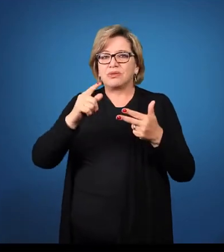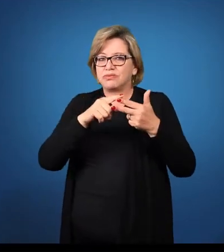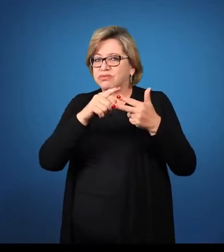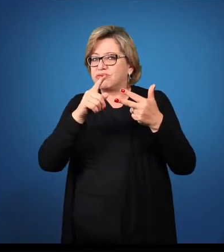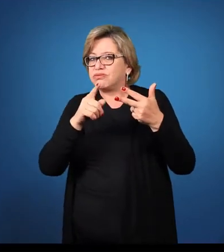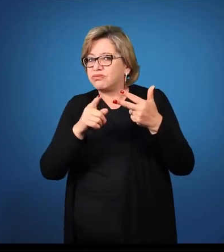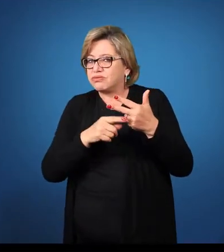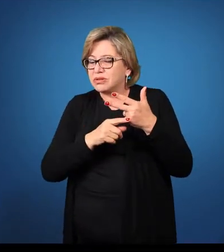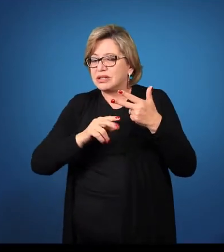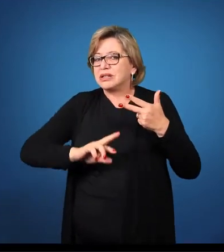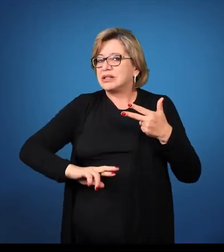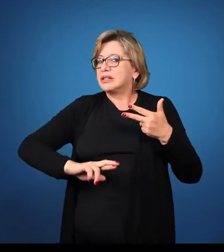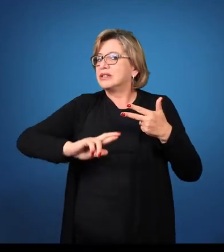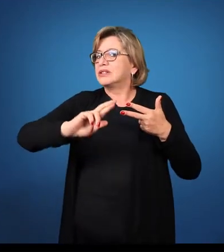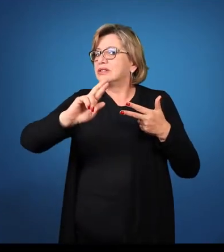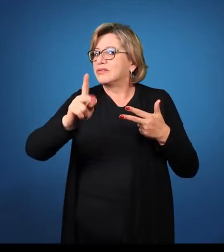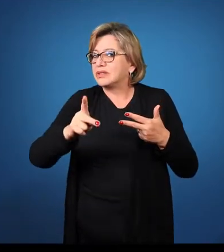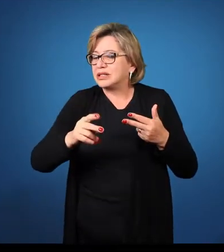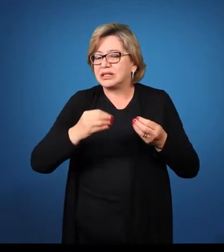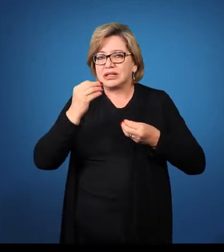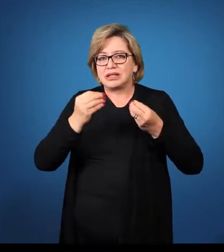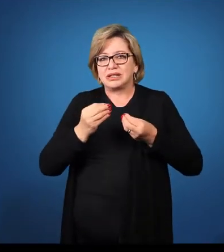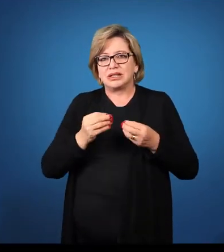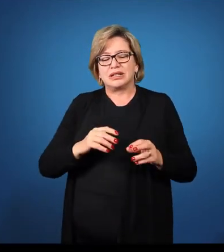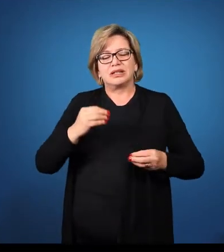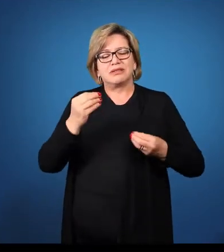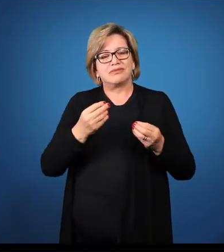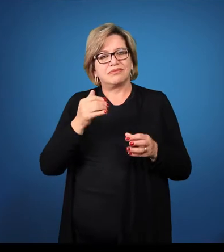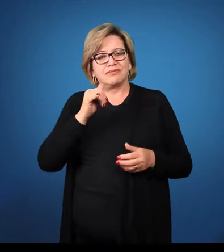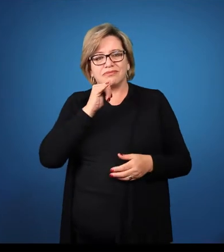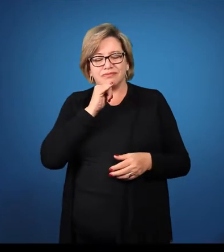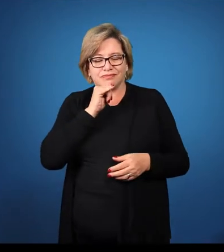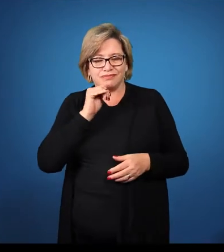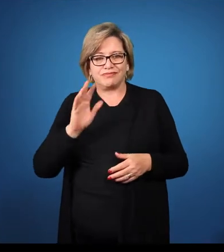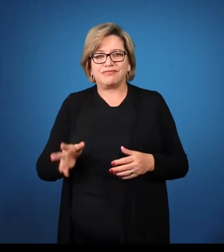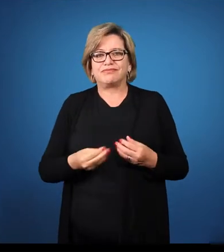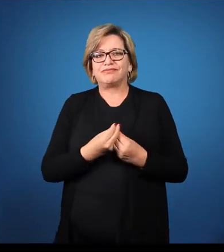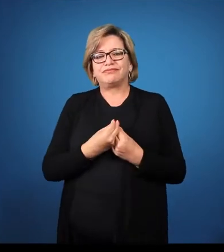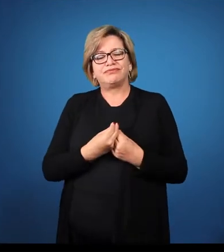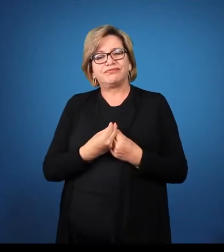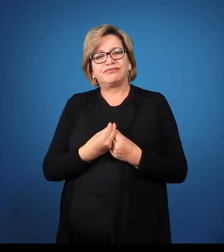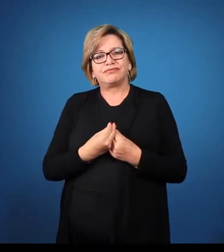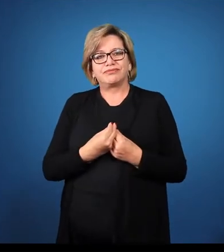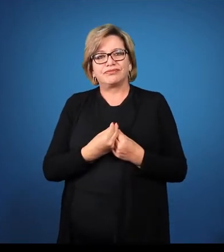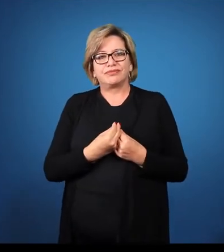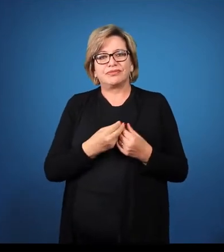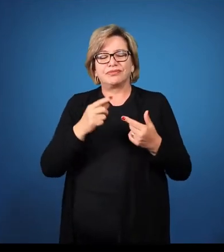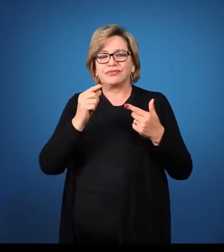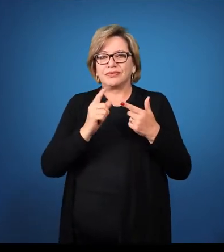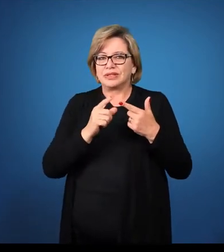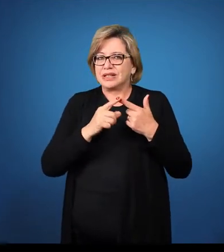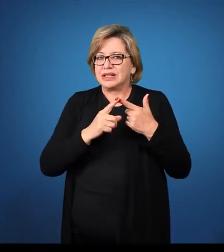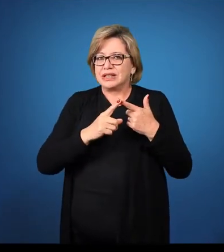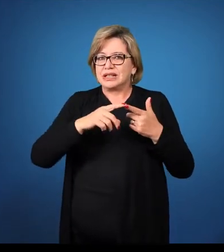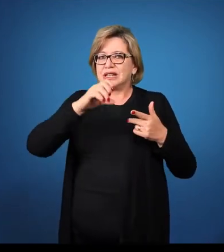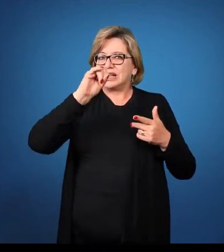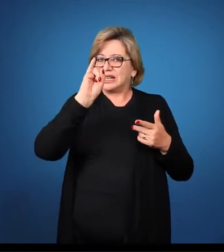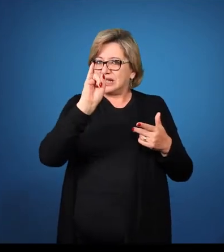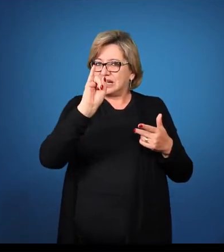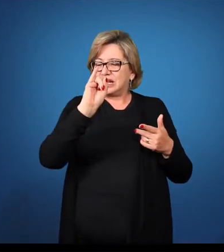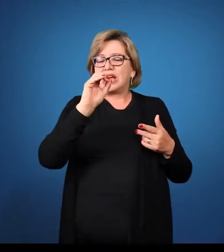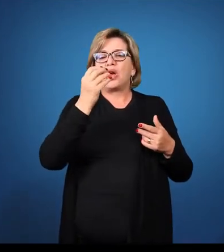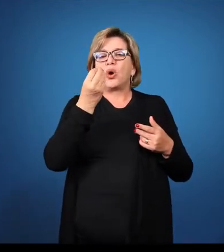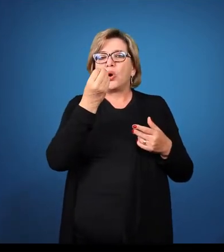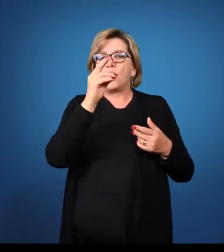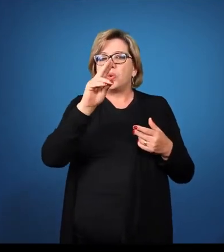formas, de duas terminações diferentes. Sendo em I e